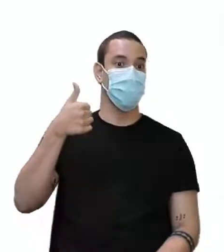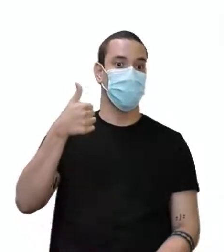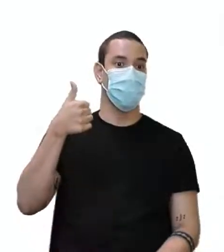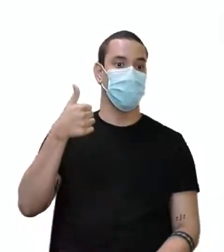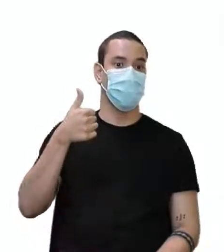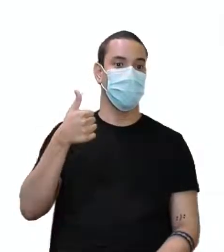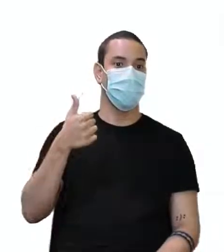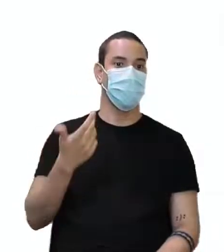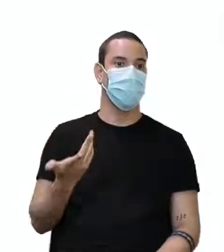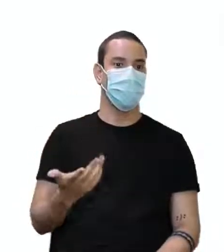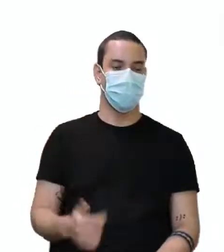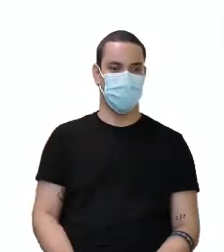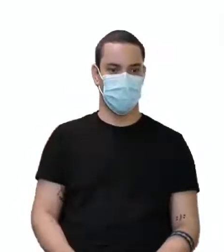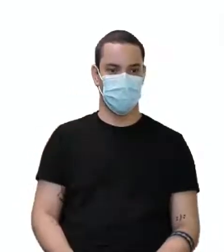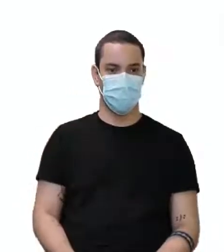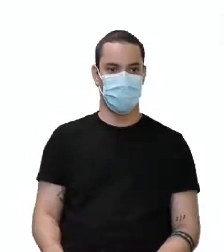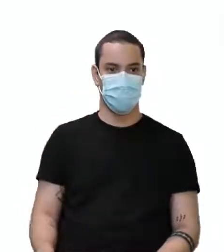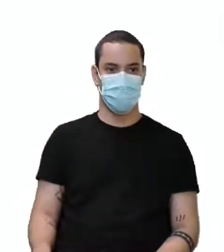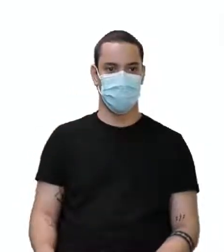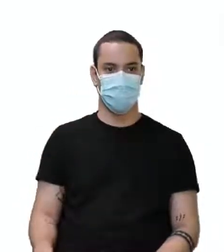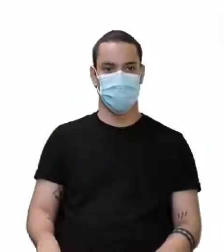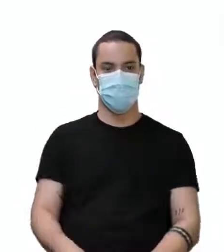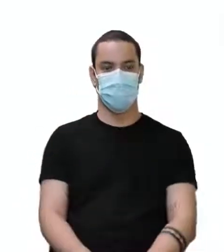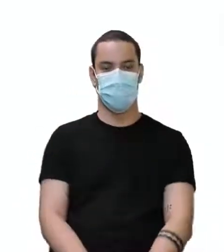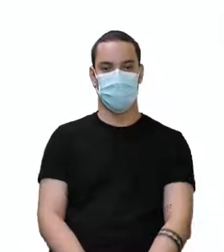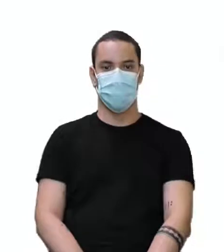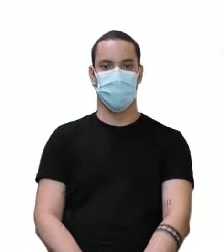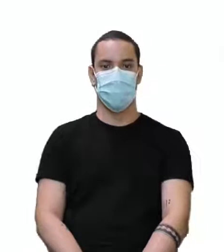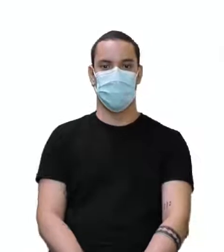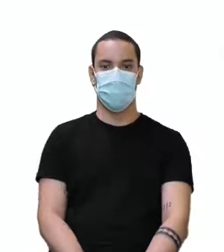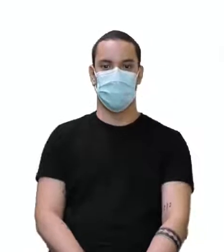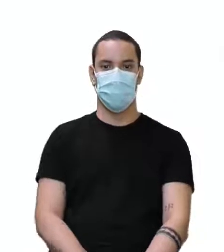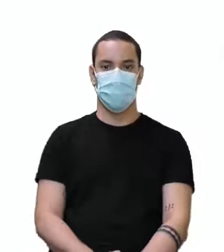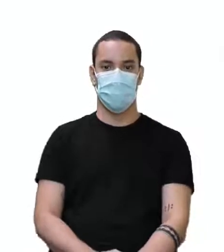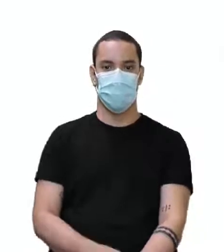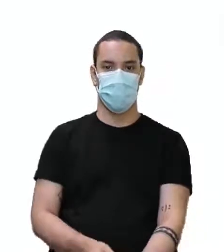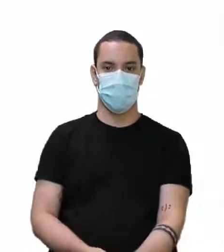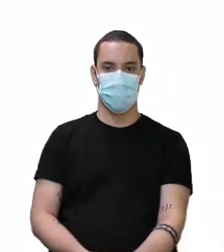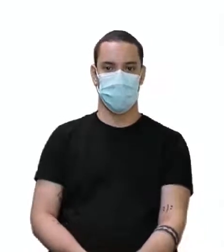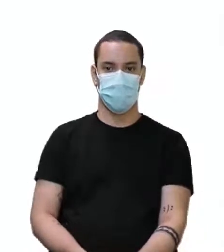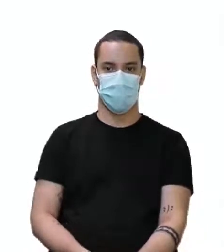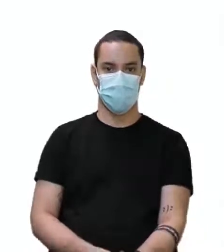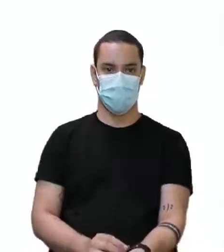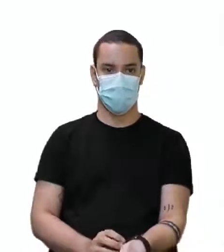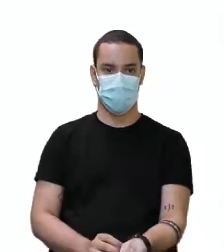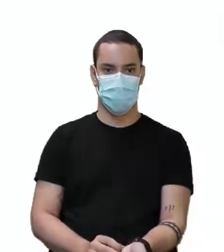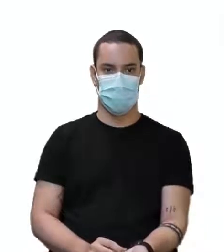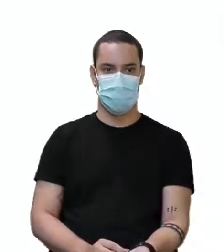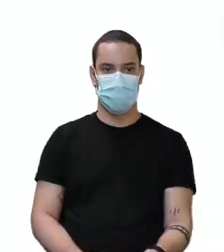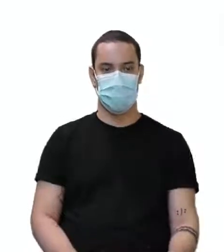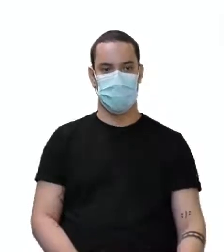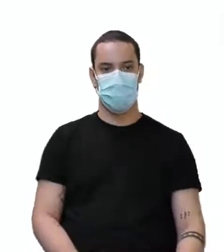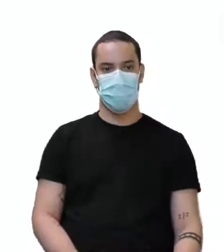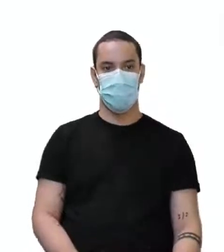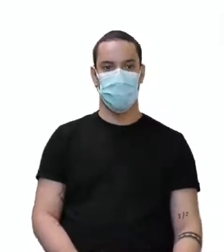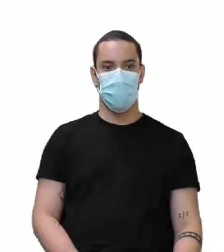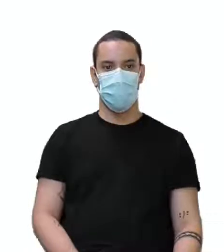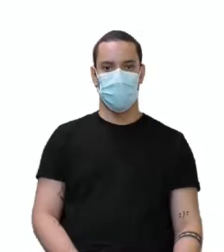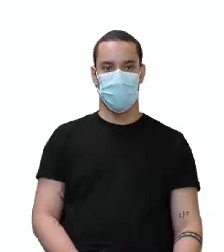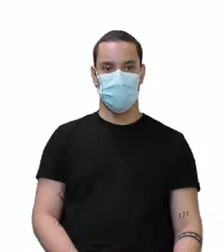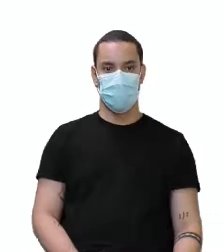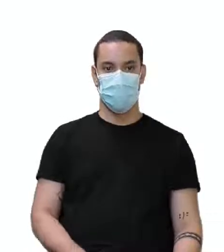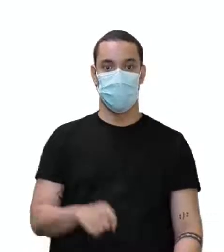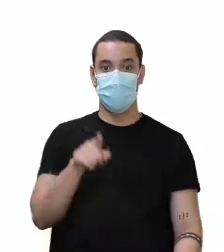Você vai escolher entre good e well. Olhem aí. Do you speak Spanish, Marcos? Então, assim, eu quero saber quão bem